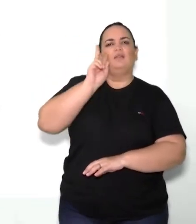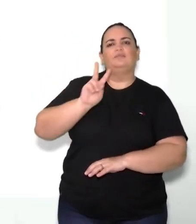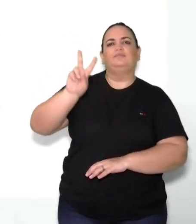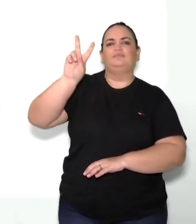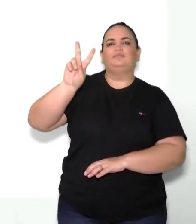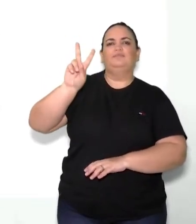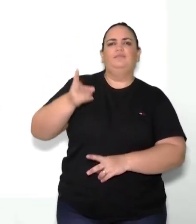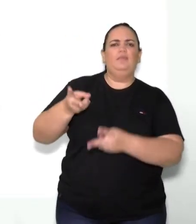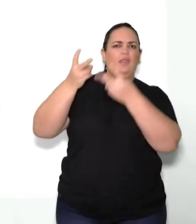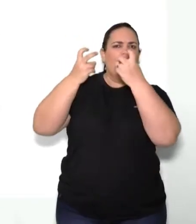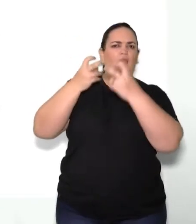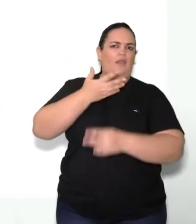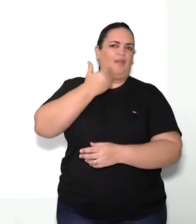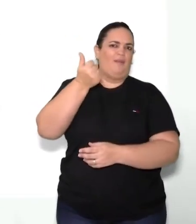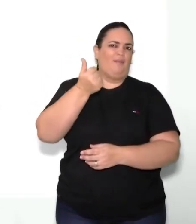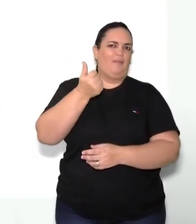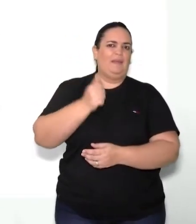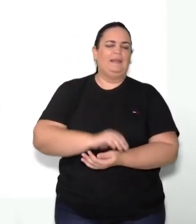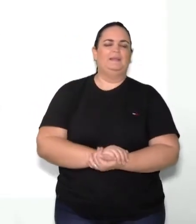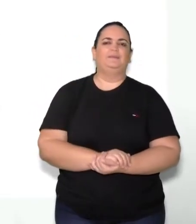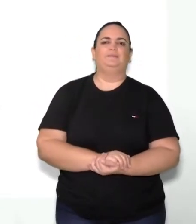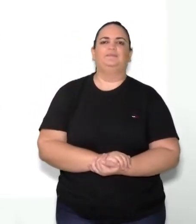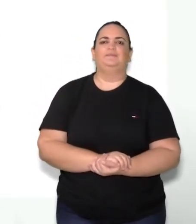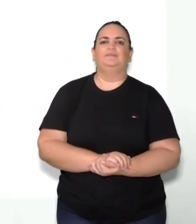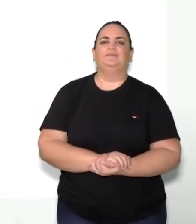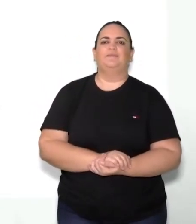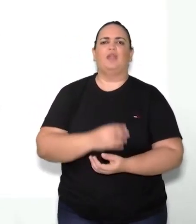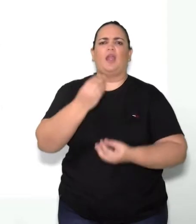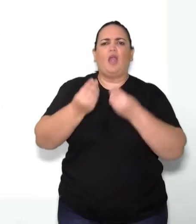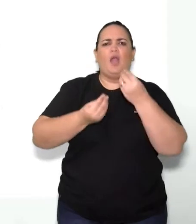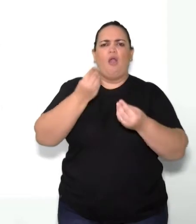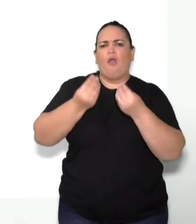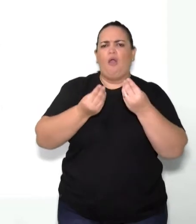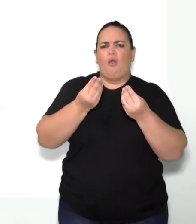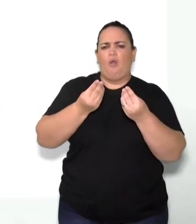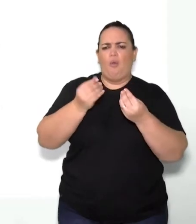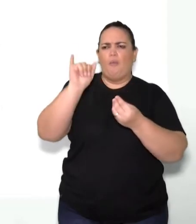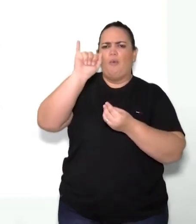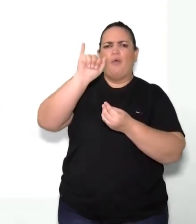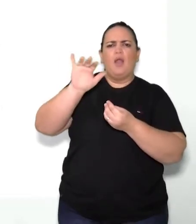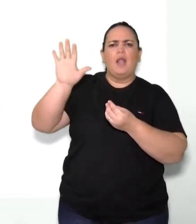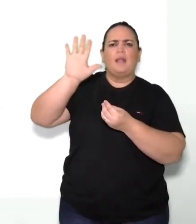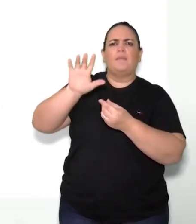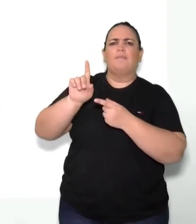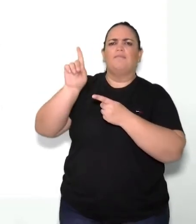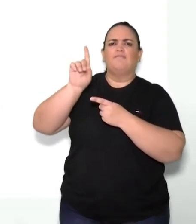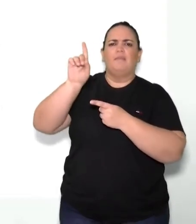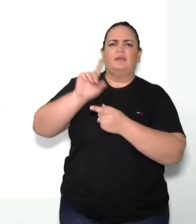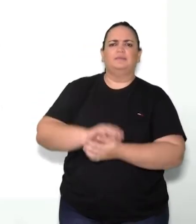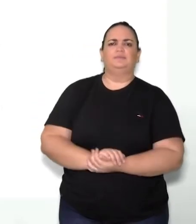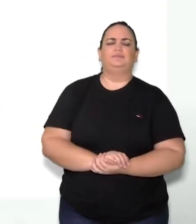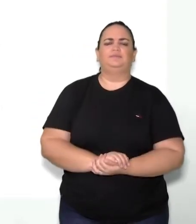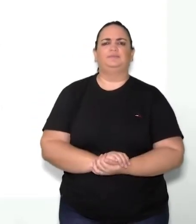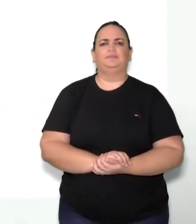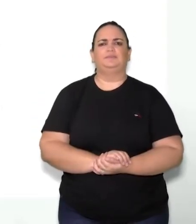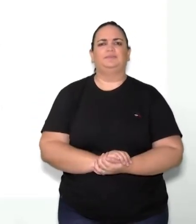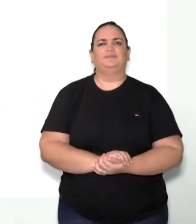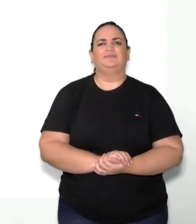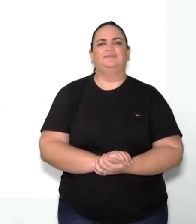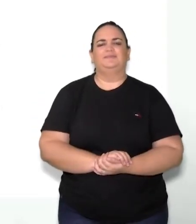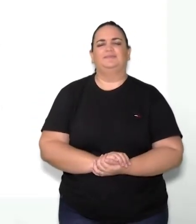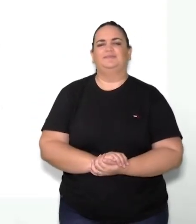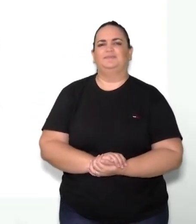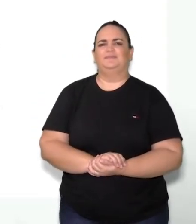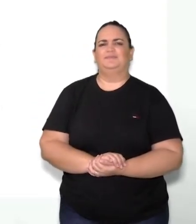percepção melhor de vista em relação à projeção dessa imagem, tá certo? Verificamos aqui alguns